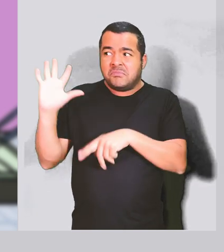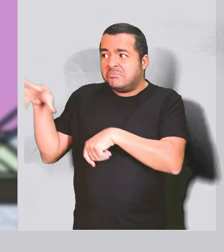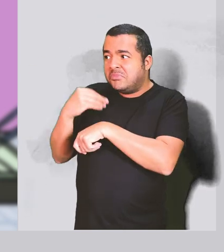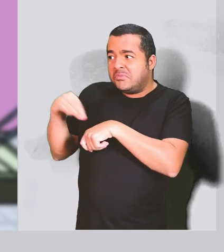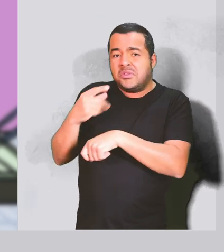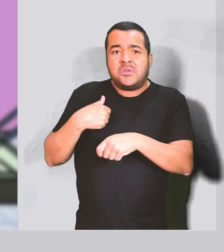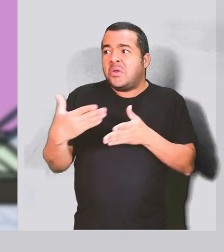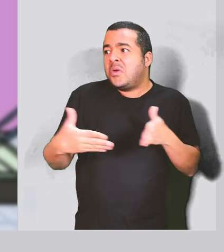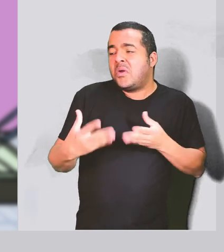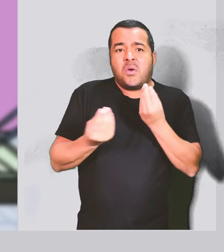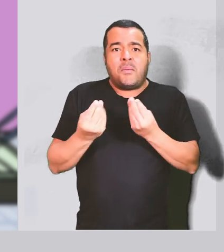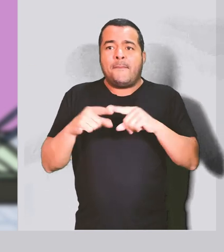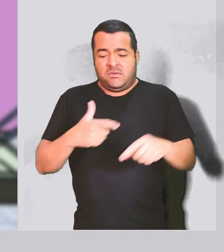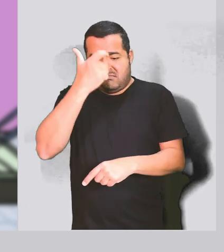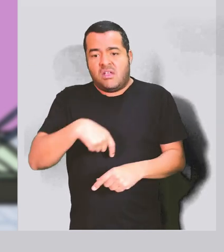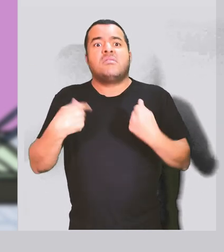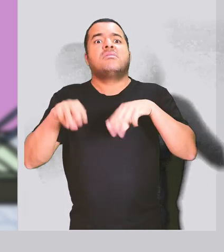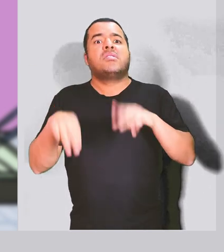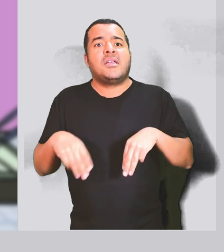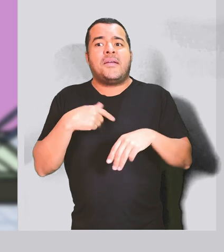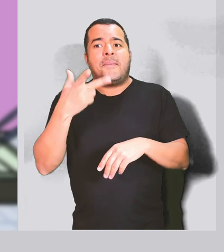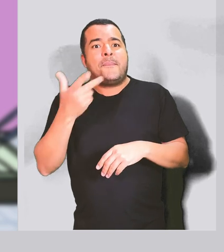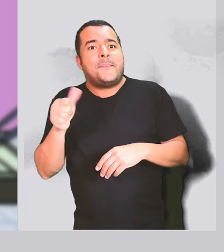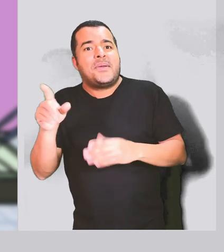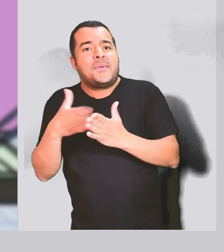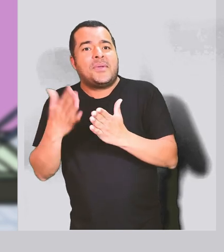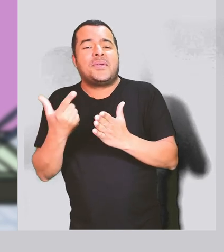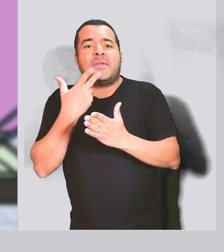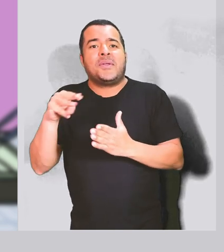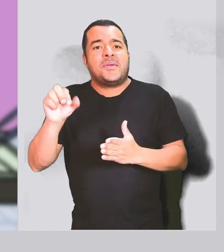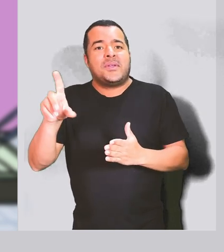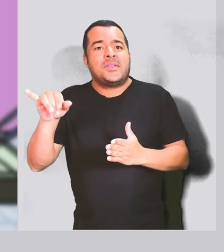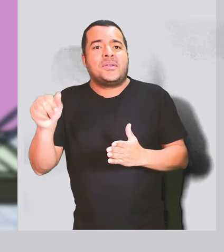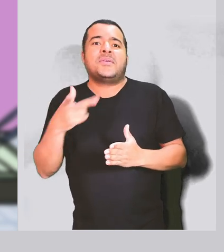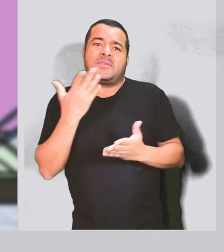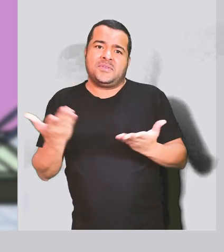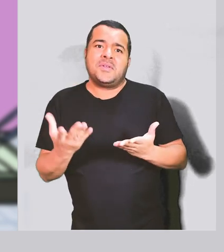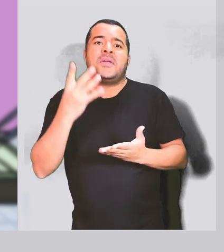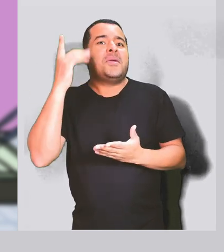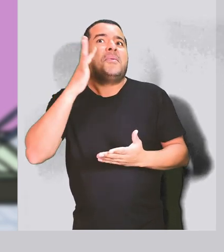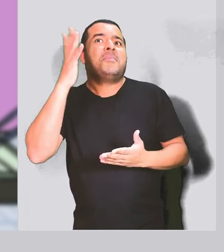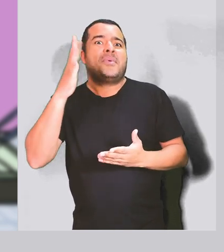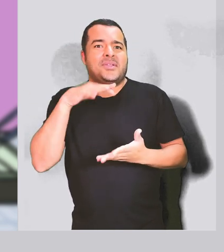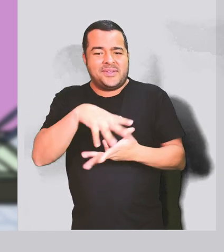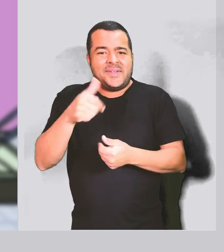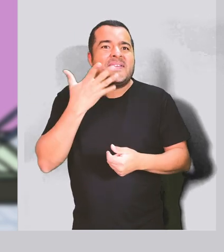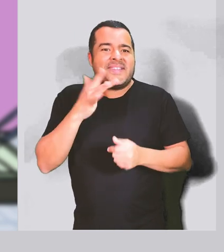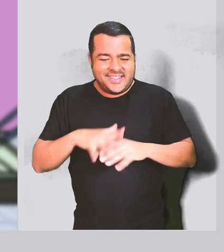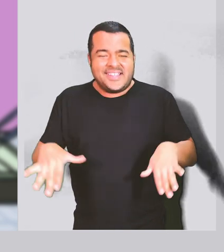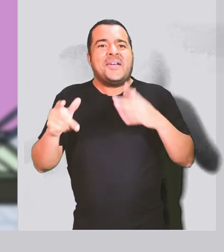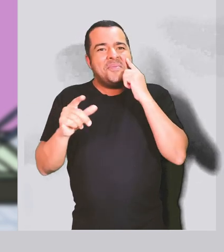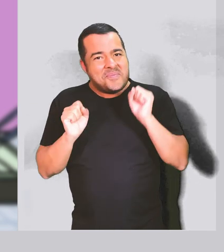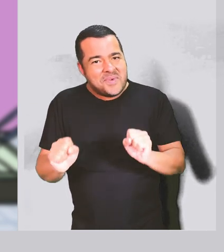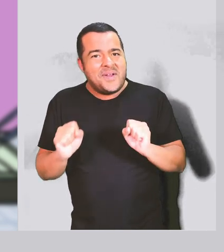onde vai, é preciso saber quem você é. É como disse a meu bisavô, aquele grill, a imaginação de uma criança pode transformar o